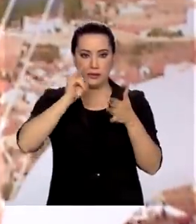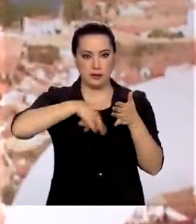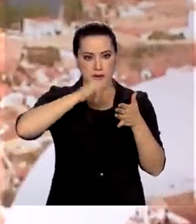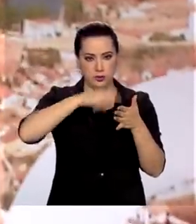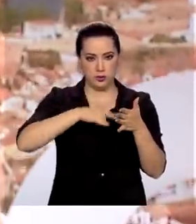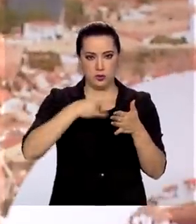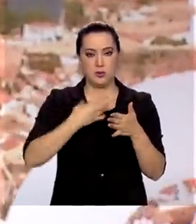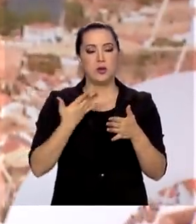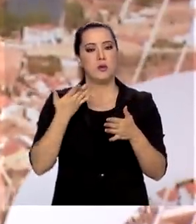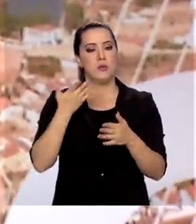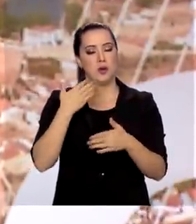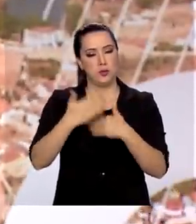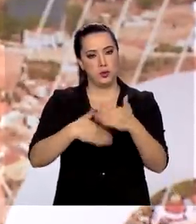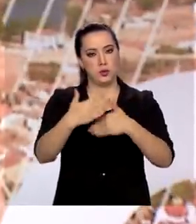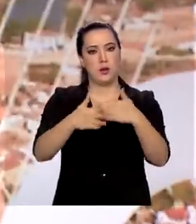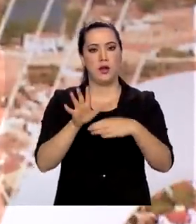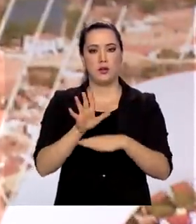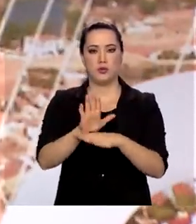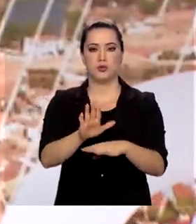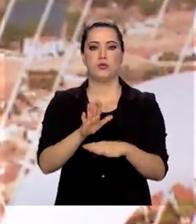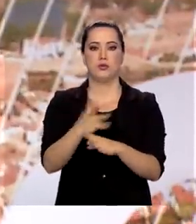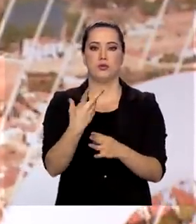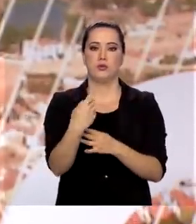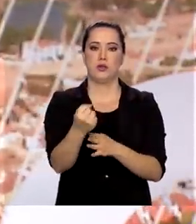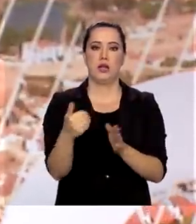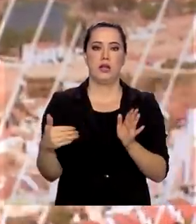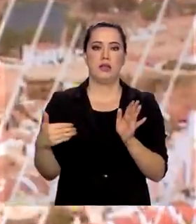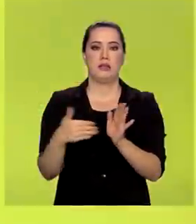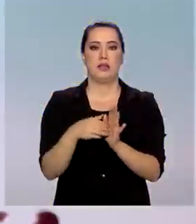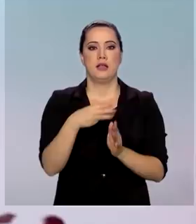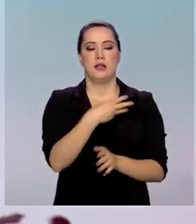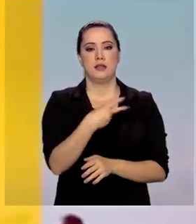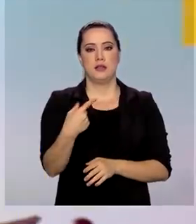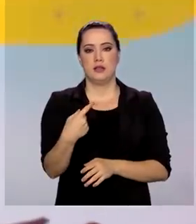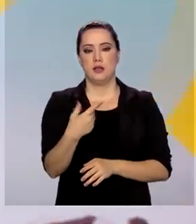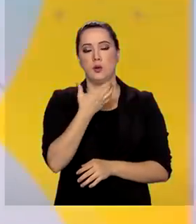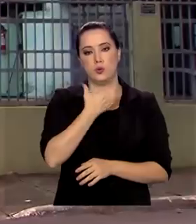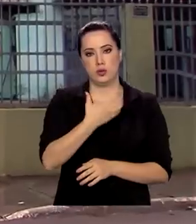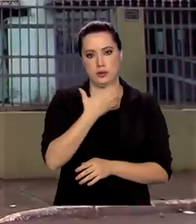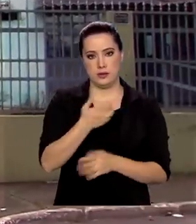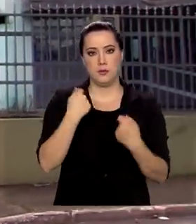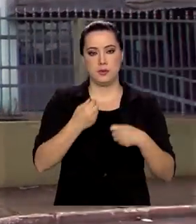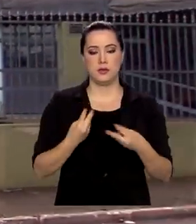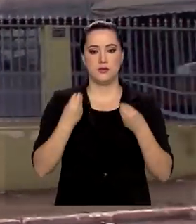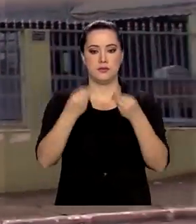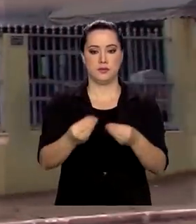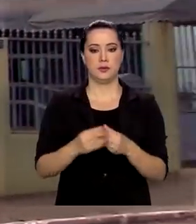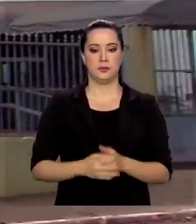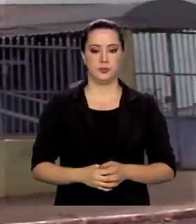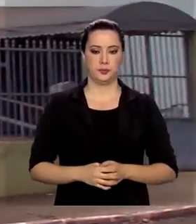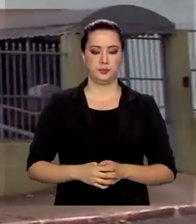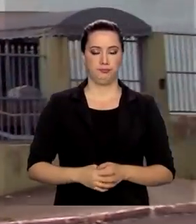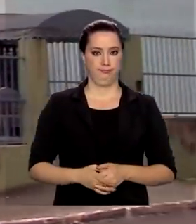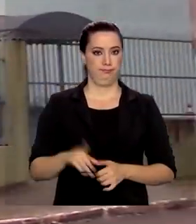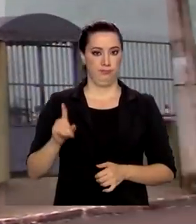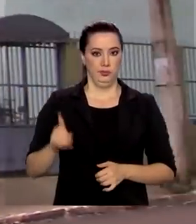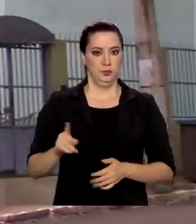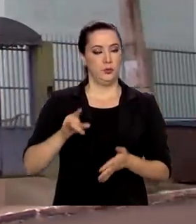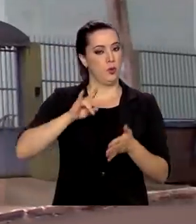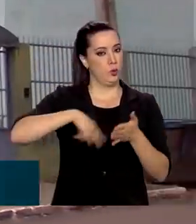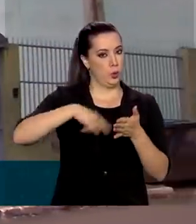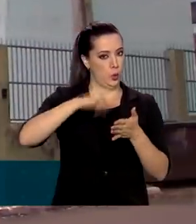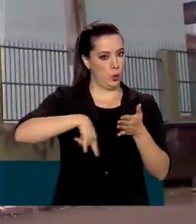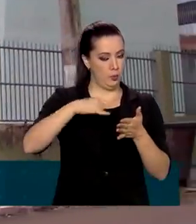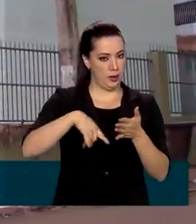recebendo benefícios. Agora, o prazo termina no dia 31 de dezembro. A Certificação das Entidades